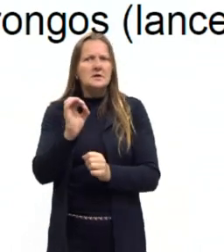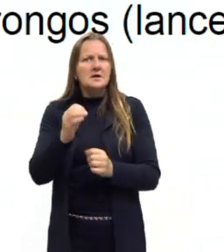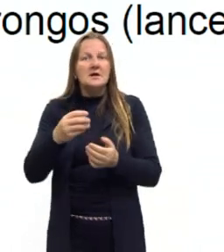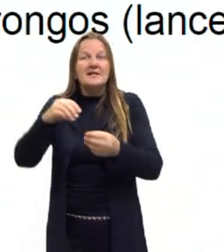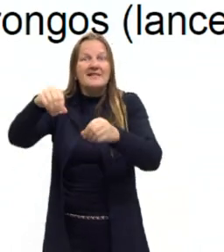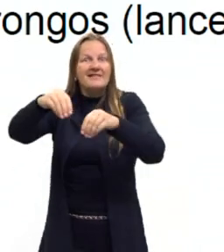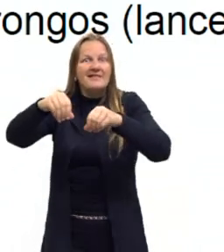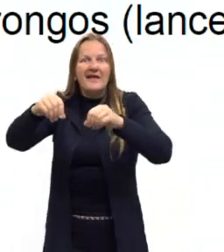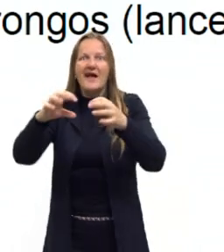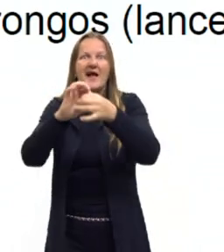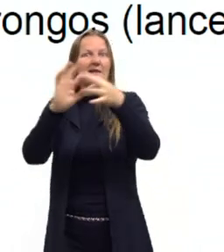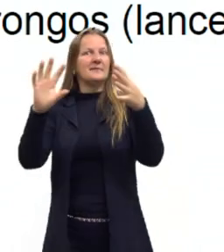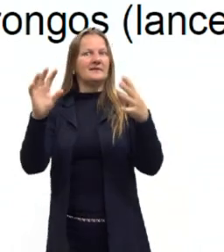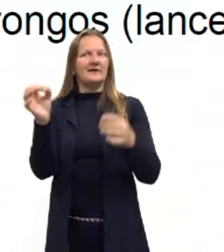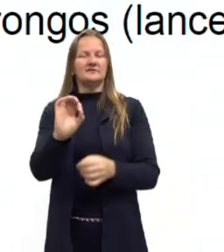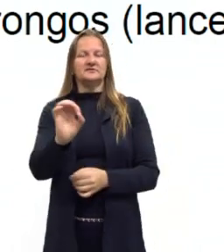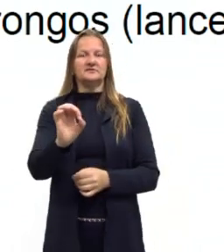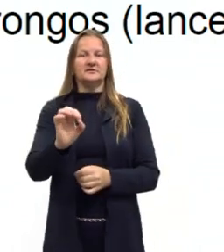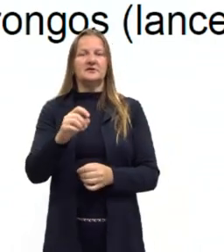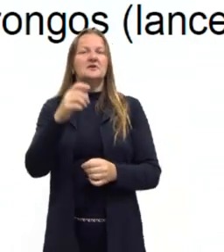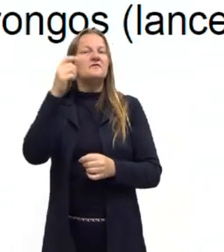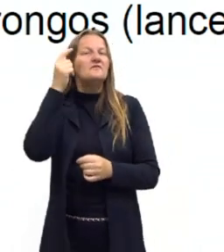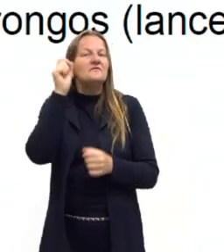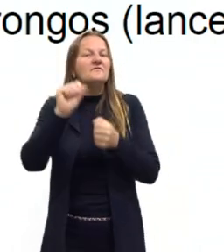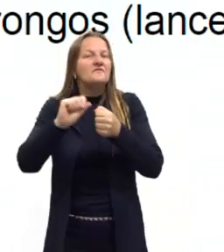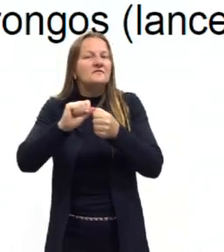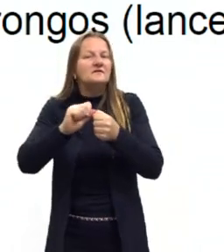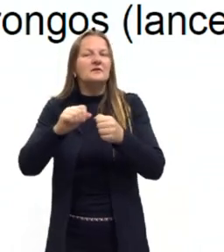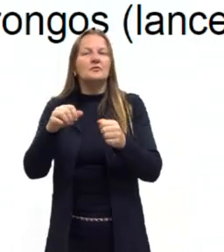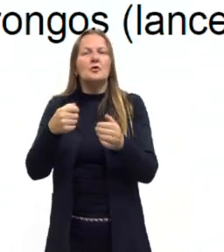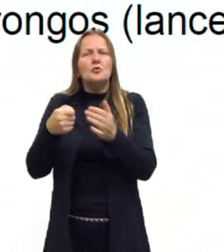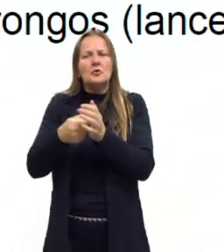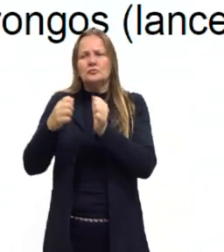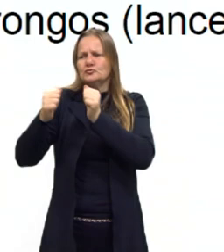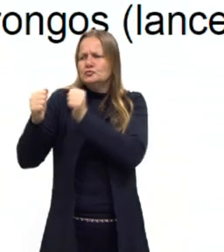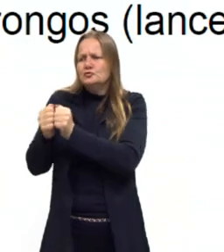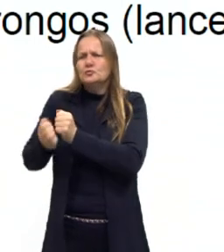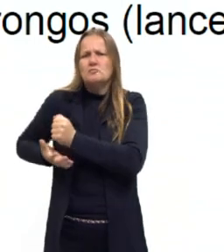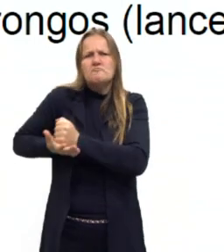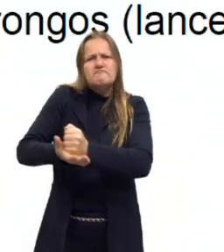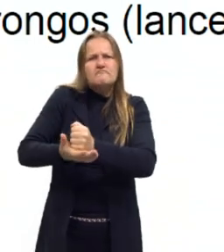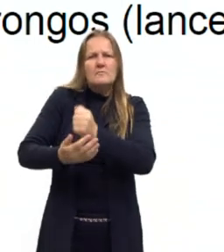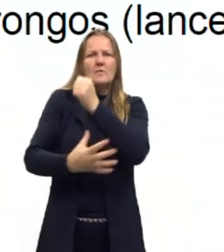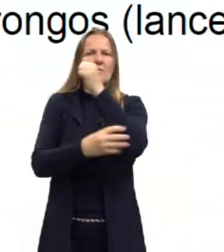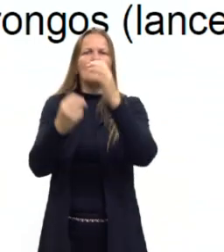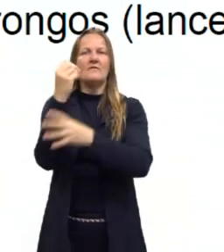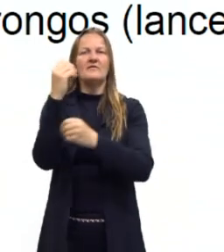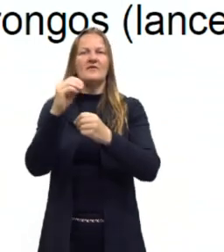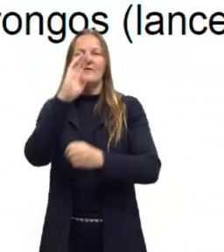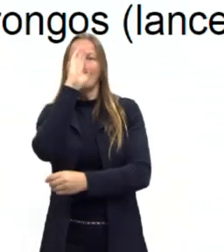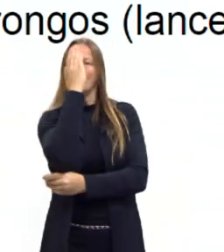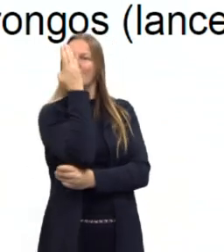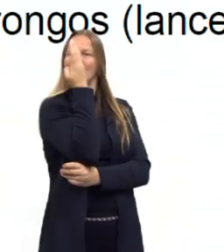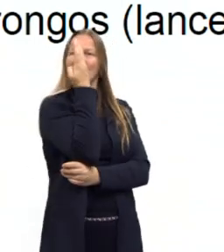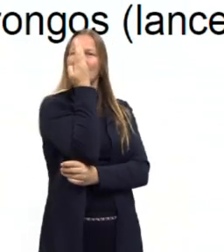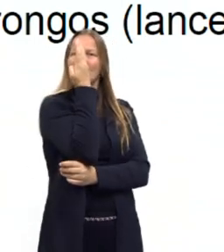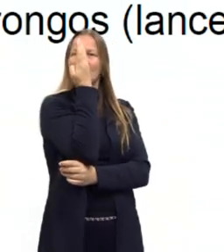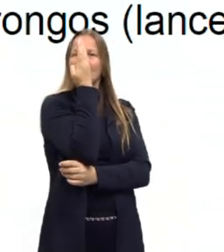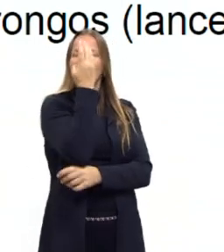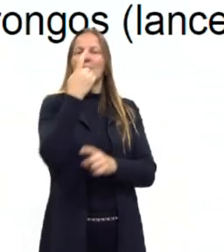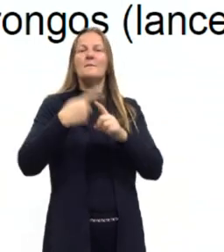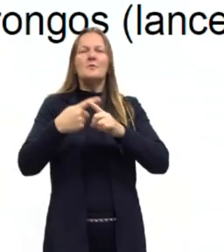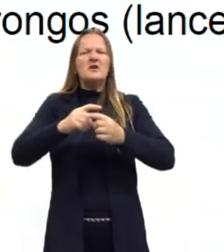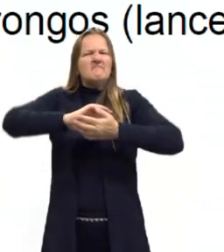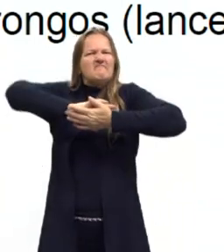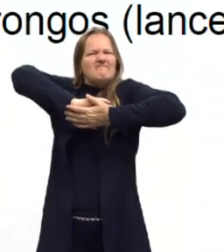eles ganhassem a sua liberdade. Então, esses lanceiros que lutaram ao lado dos farrapos, eles foram traídos, foram